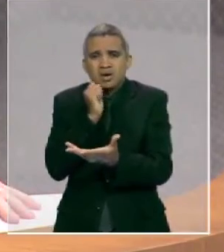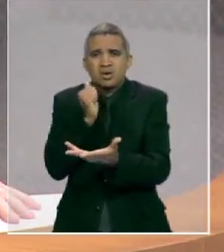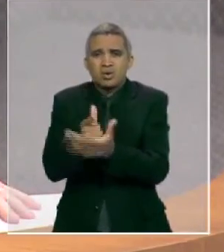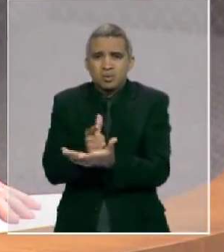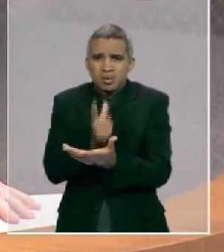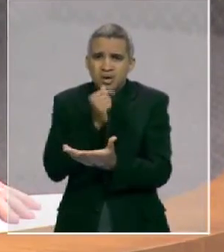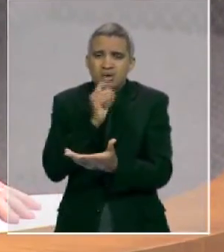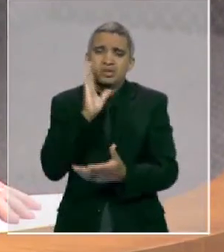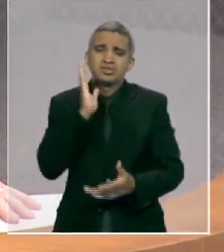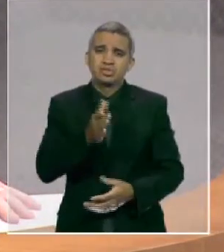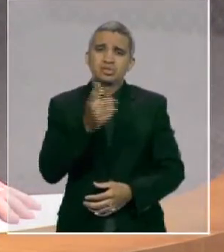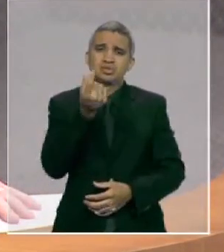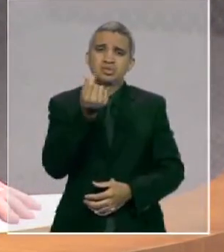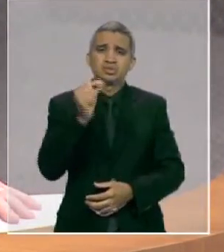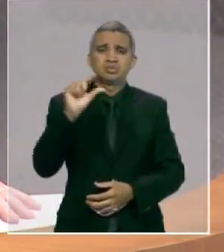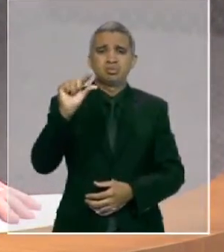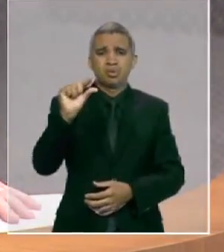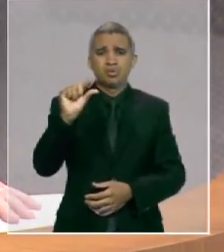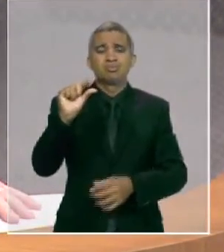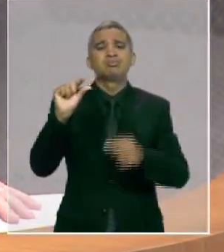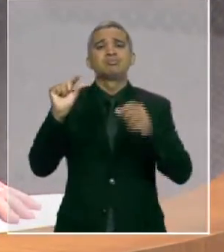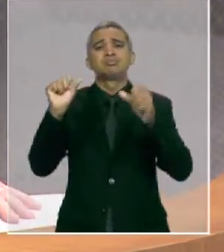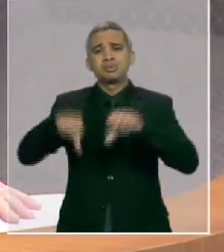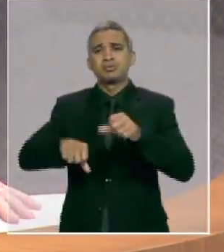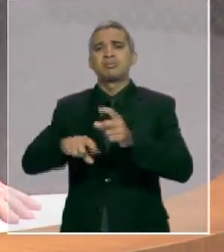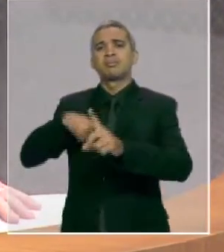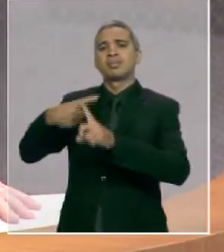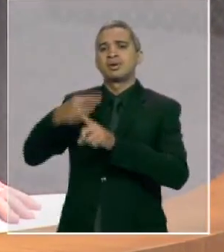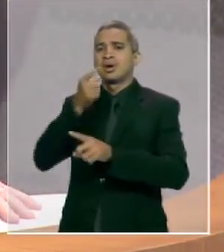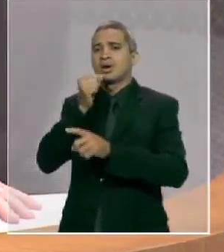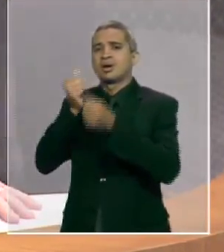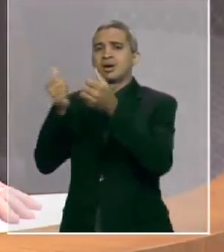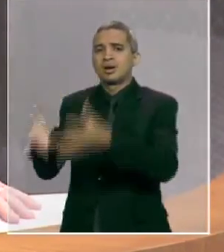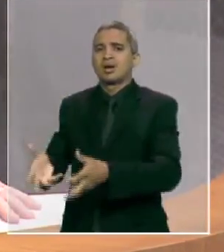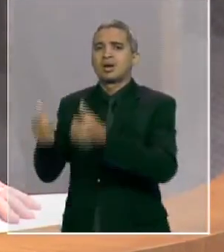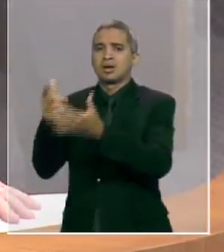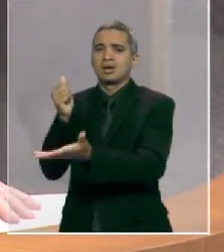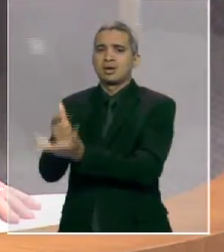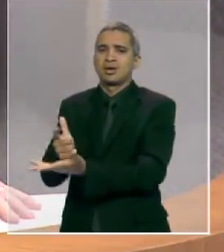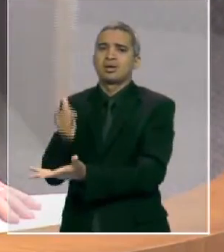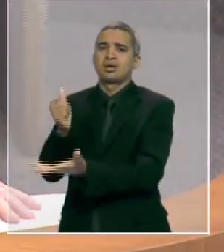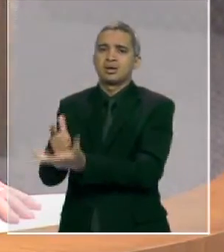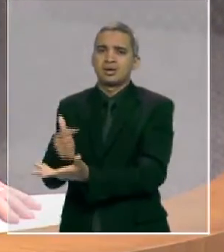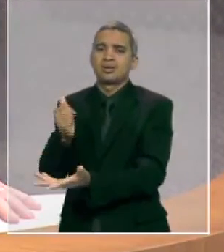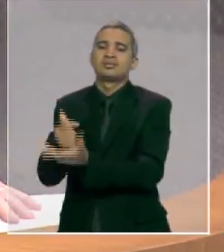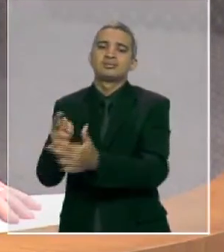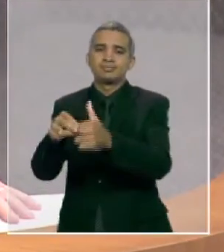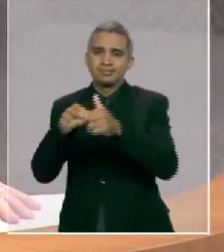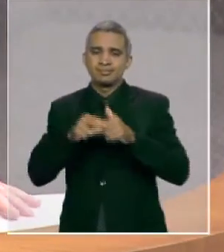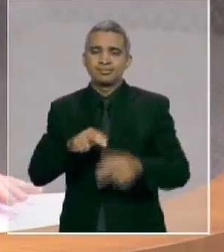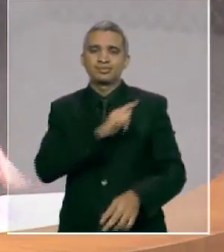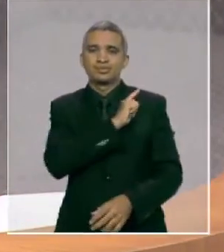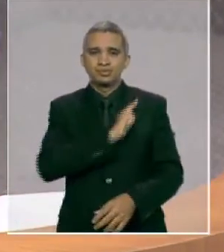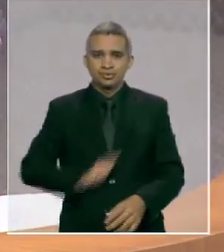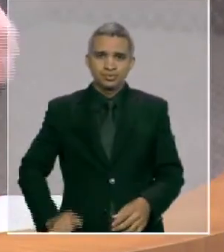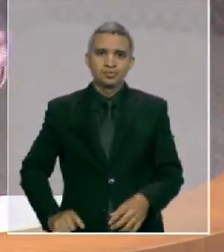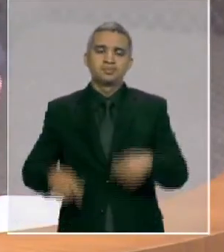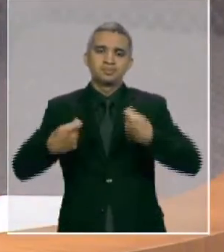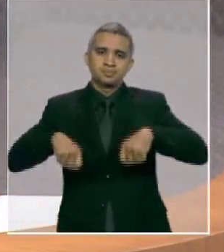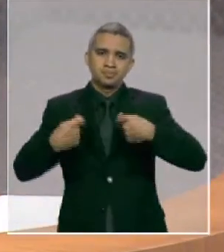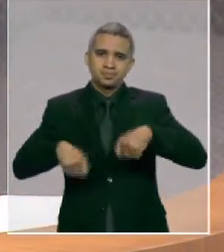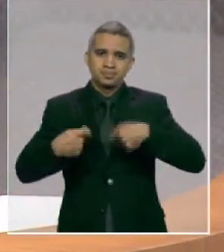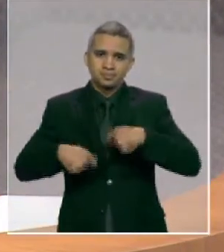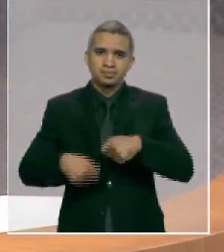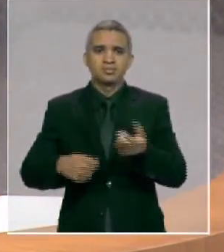recurso. Então, é importante que o Estado faça um forte investimento nessa área de saneamento. Mas é preciso que se tenha um setor para